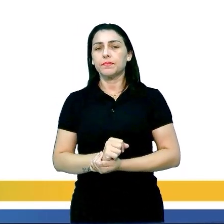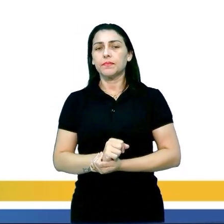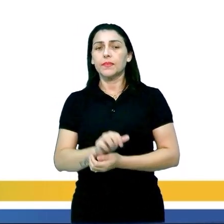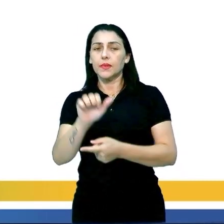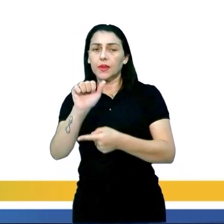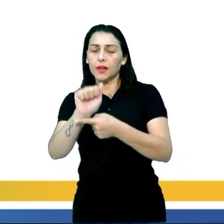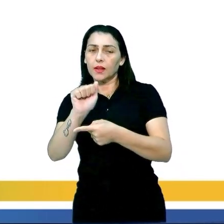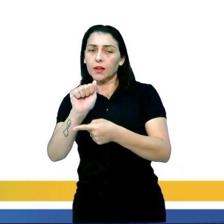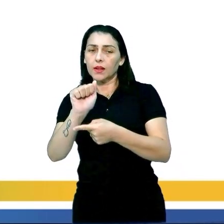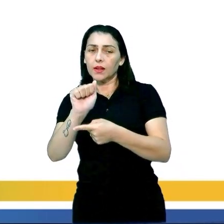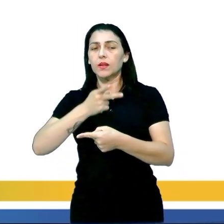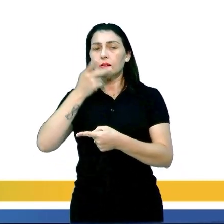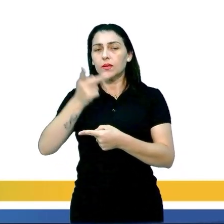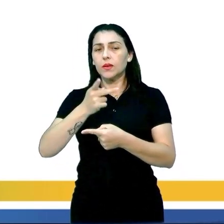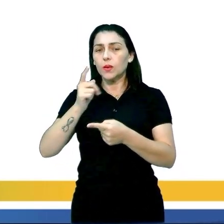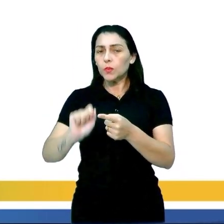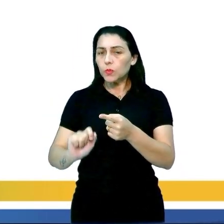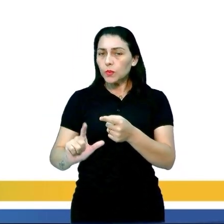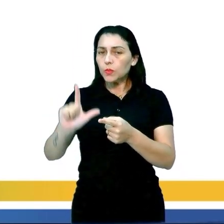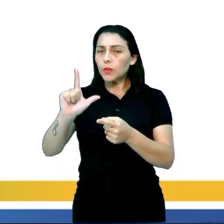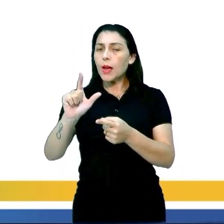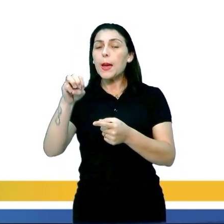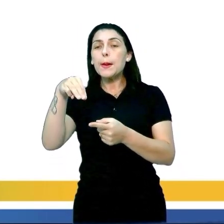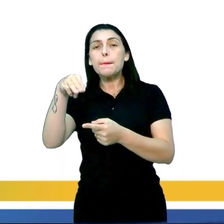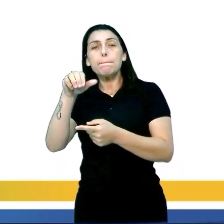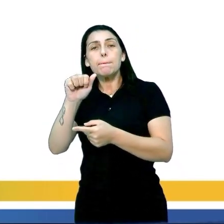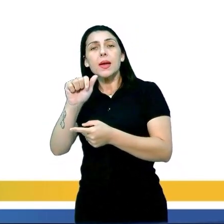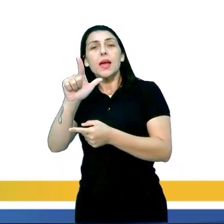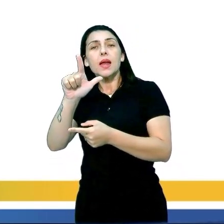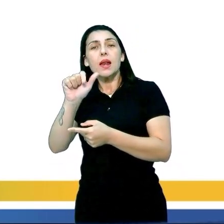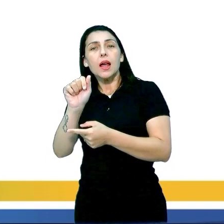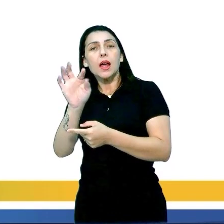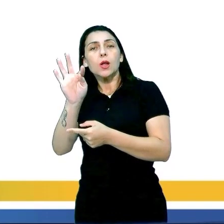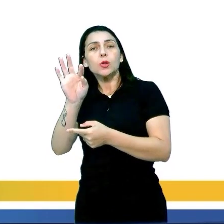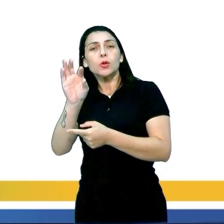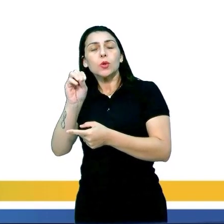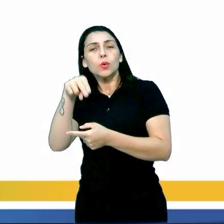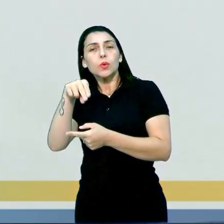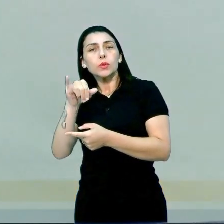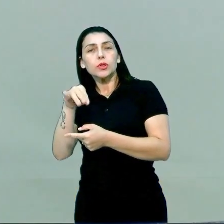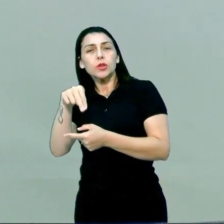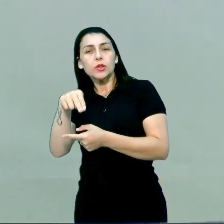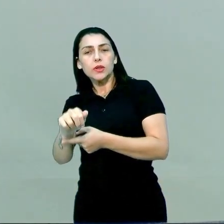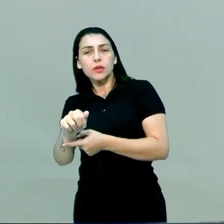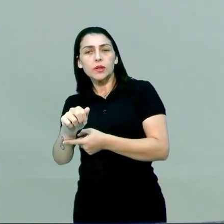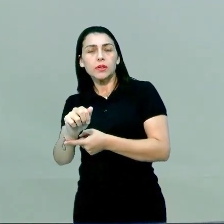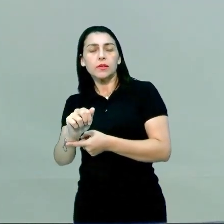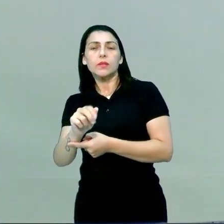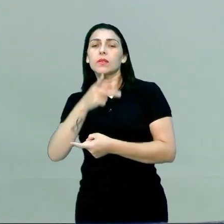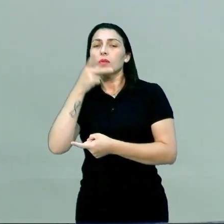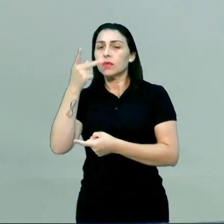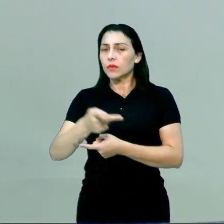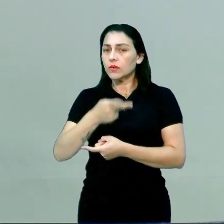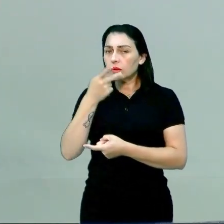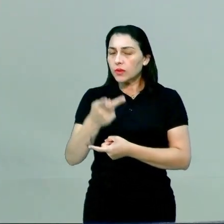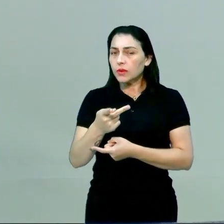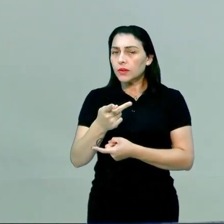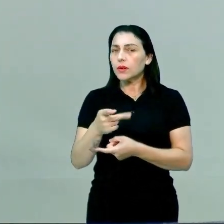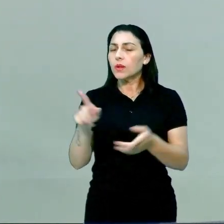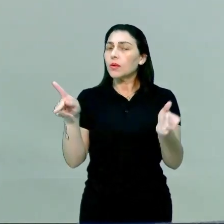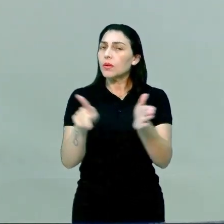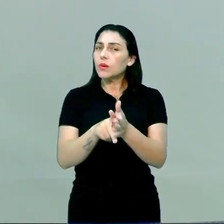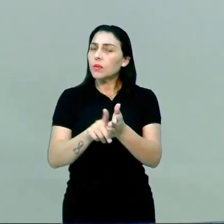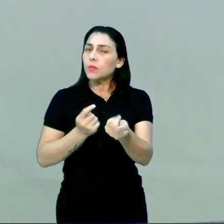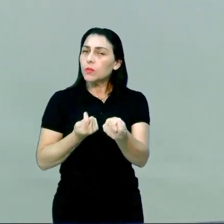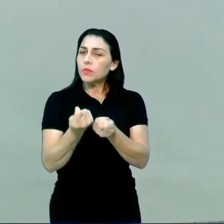A A, pessoal, está falando do aumento na produção de melatonina. Como a gente foi falado, a melatonina está